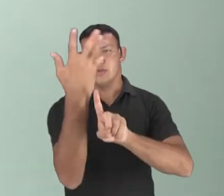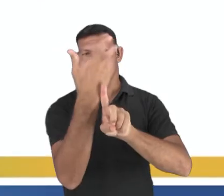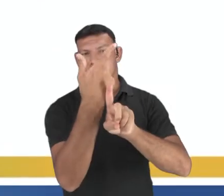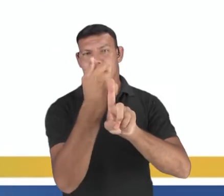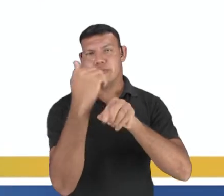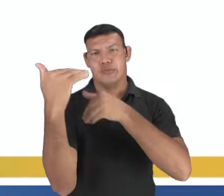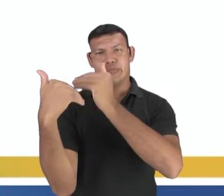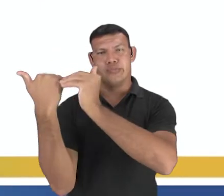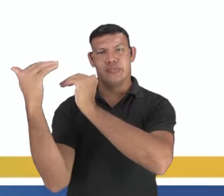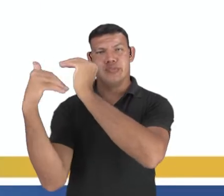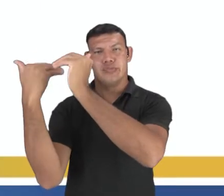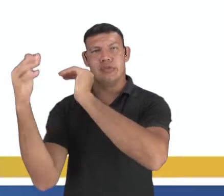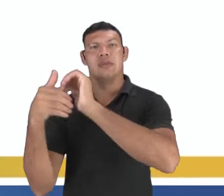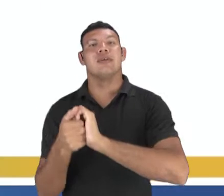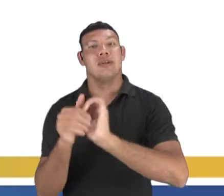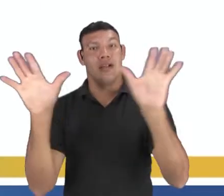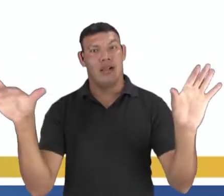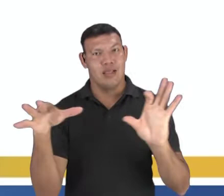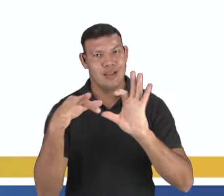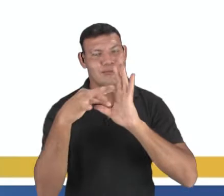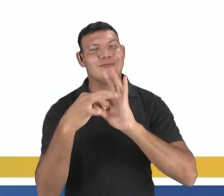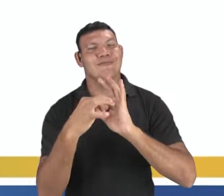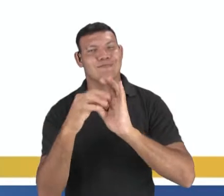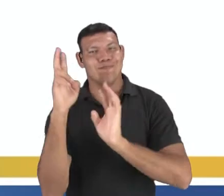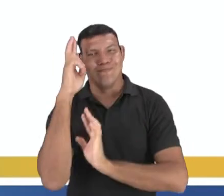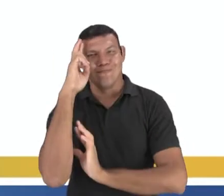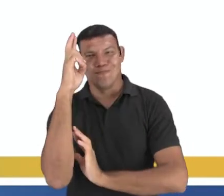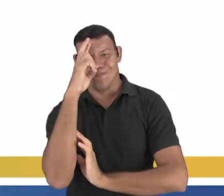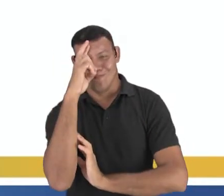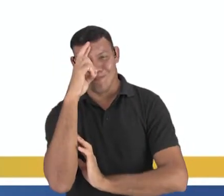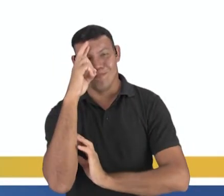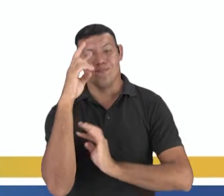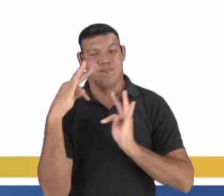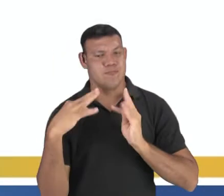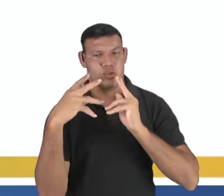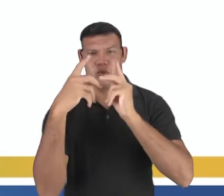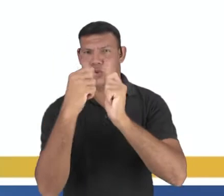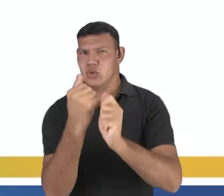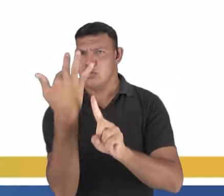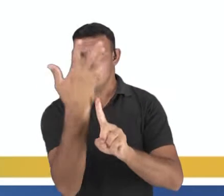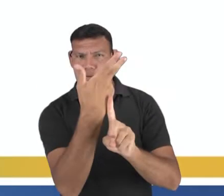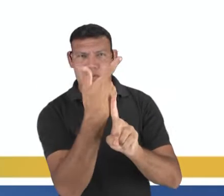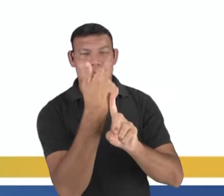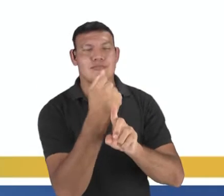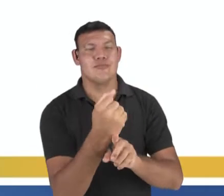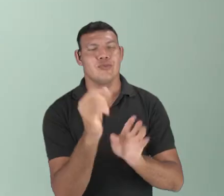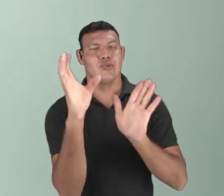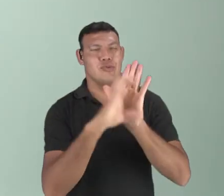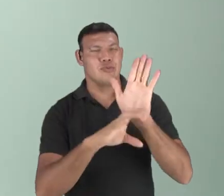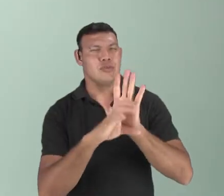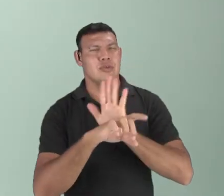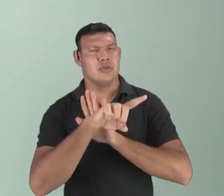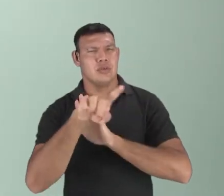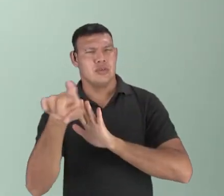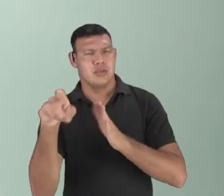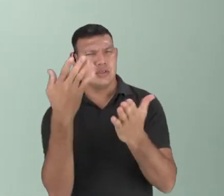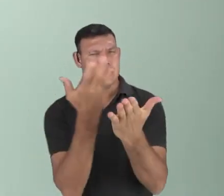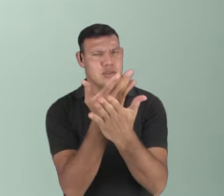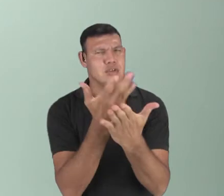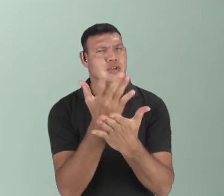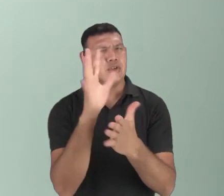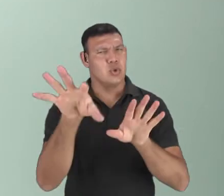Esta aula está muito atrelada à história da arte como um todo. É um conteúdo que vocês já viram e acredito que já se